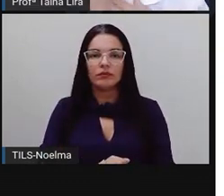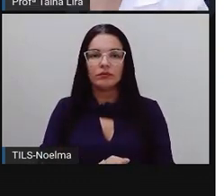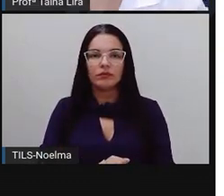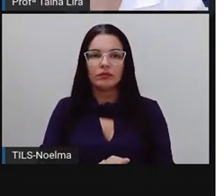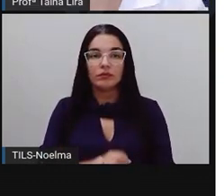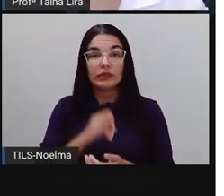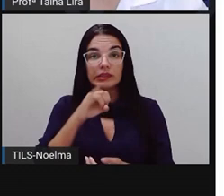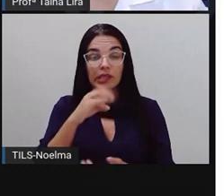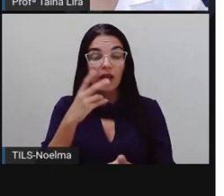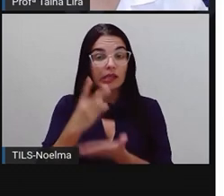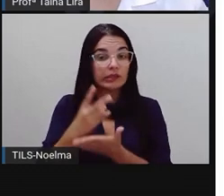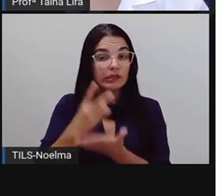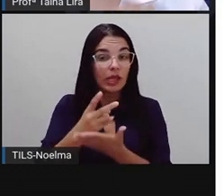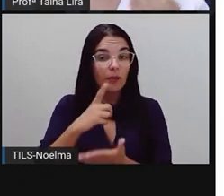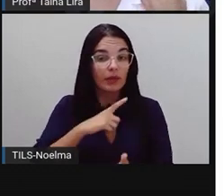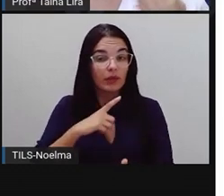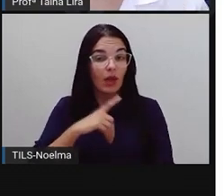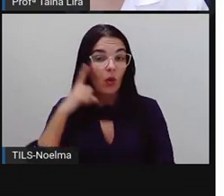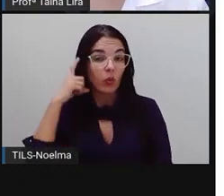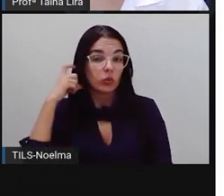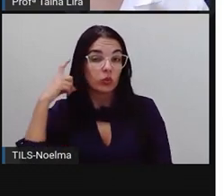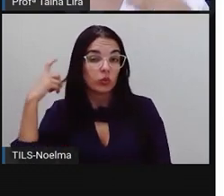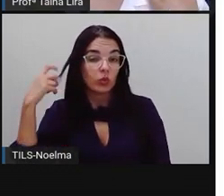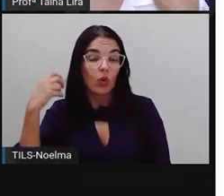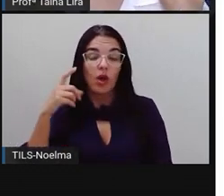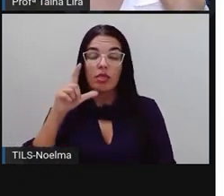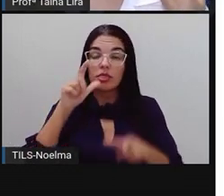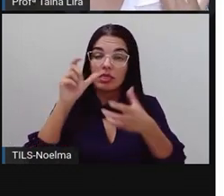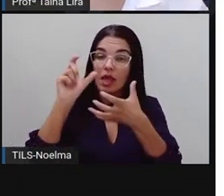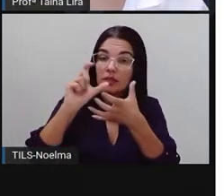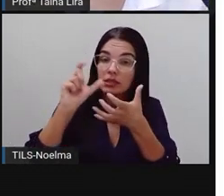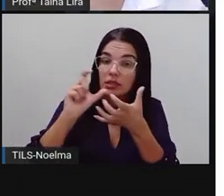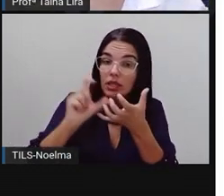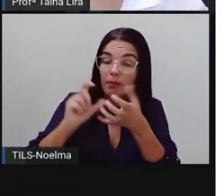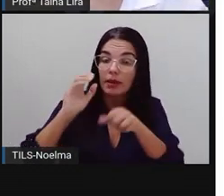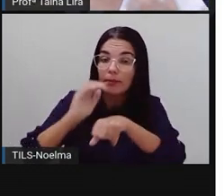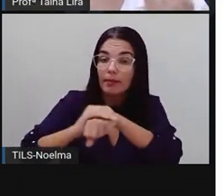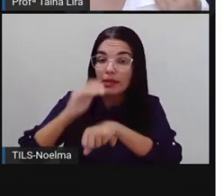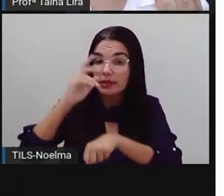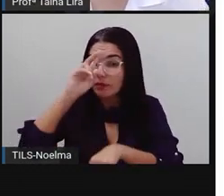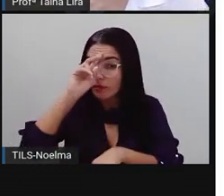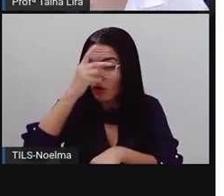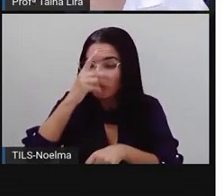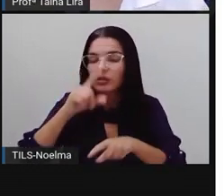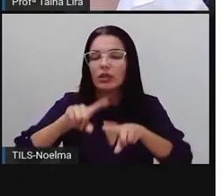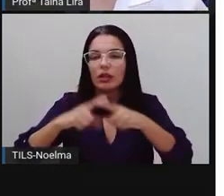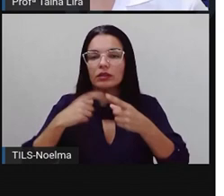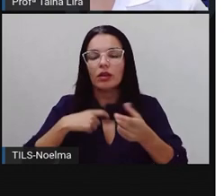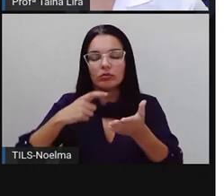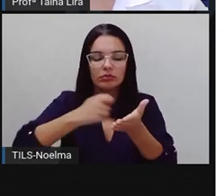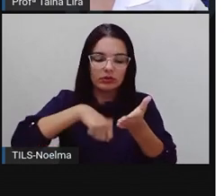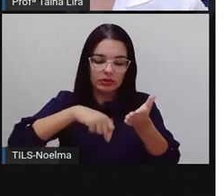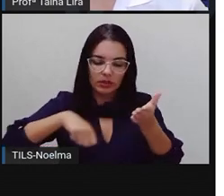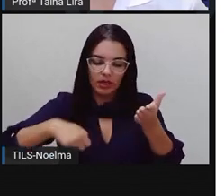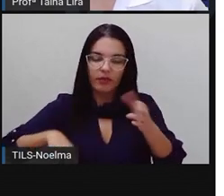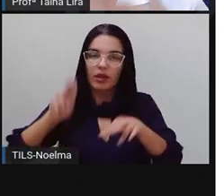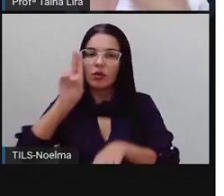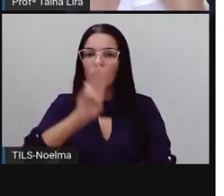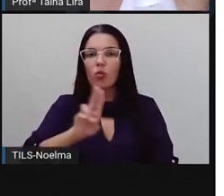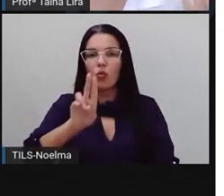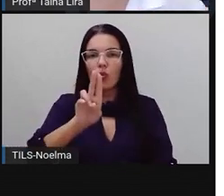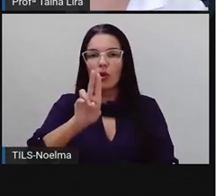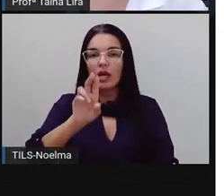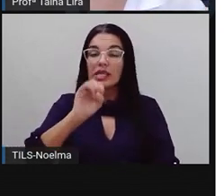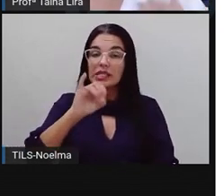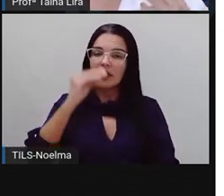aí um som, né, mais forte, a sílaba mais forte, aí a gente escreve a letra U. Se